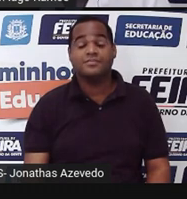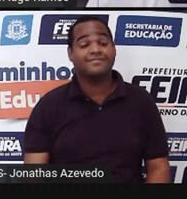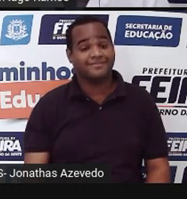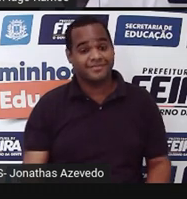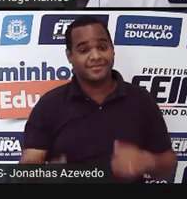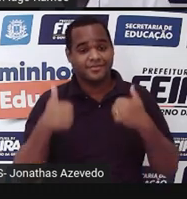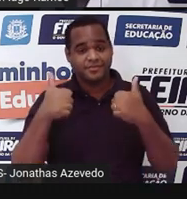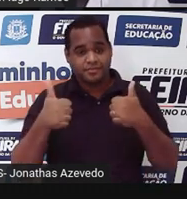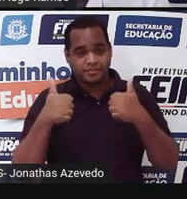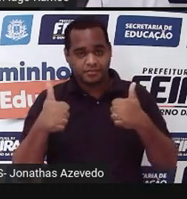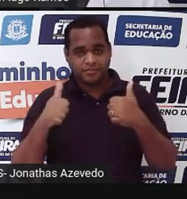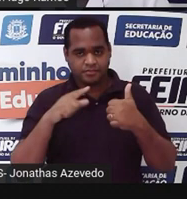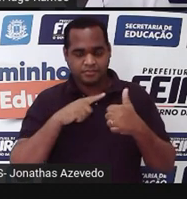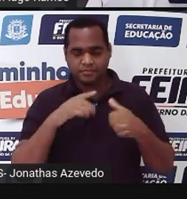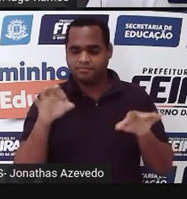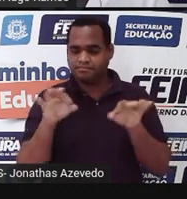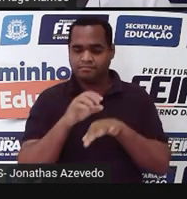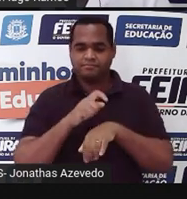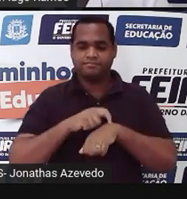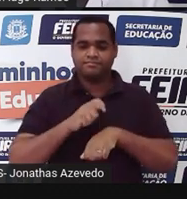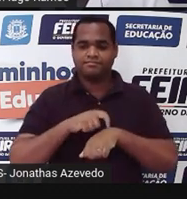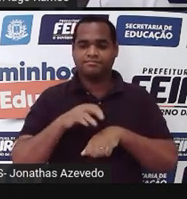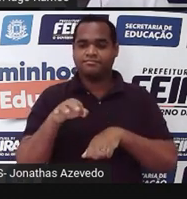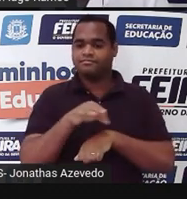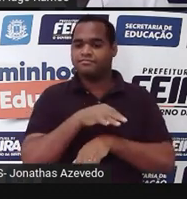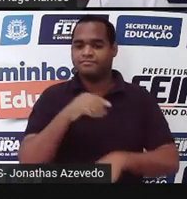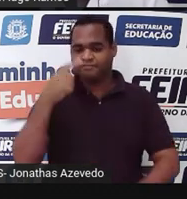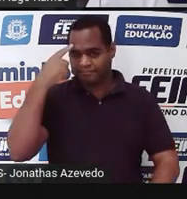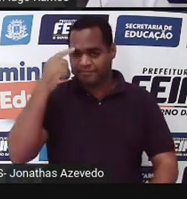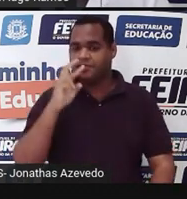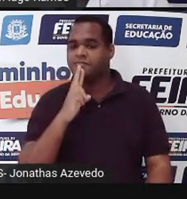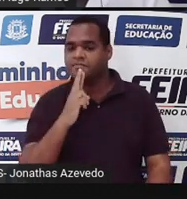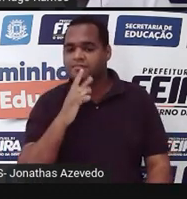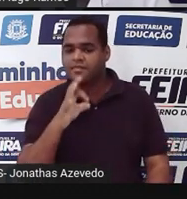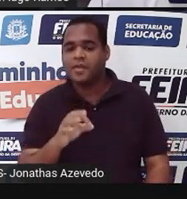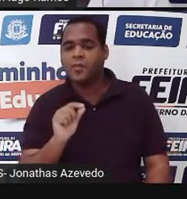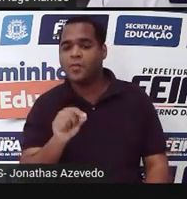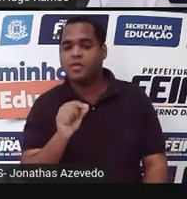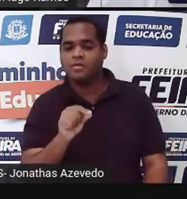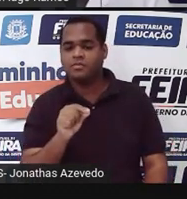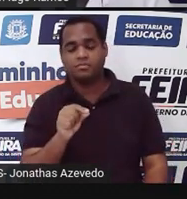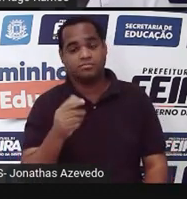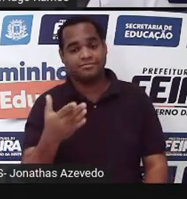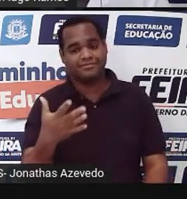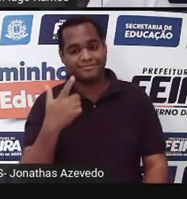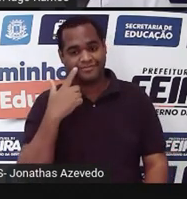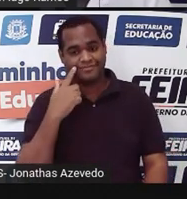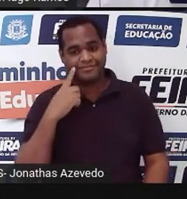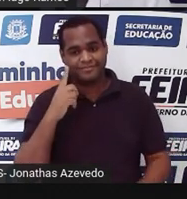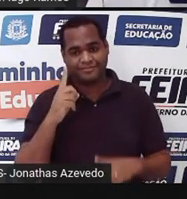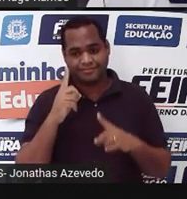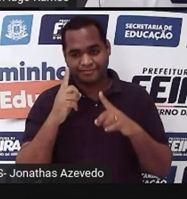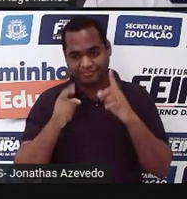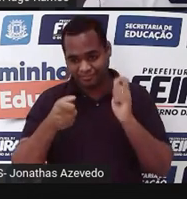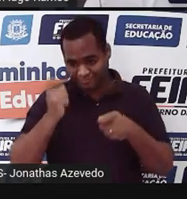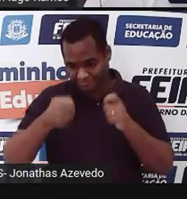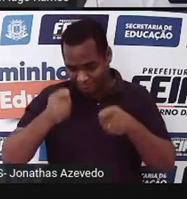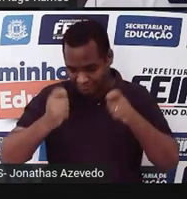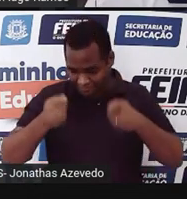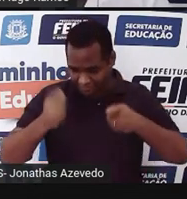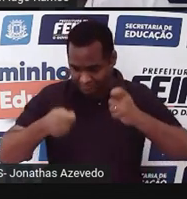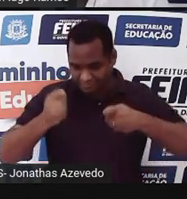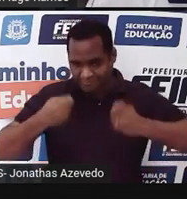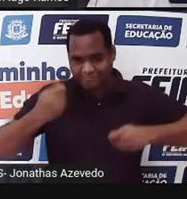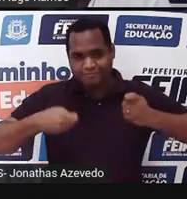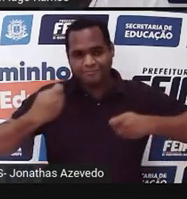Prontinho, acabou o tempo. E aí, qual é a resposta correta? Vamos fazer aqui um suspensezinho. E rufem os